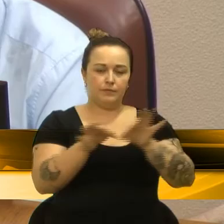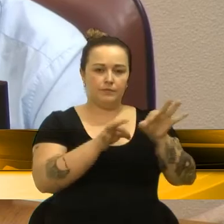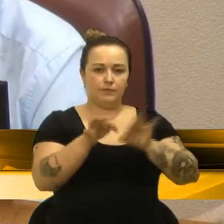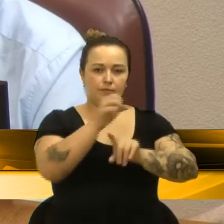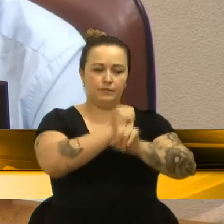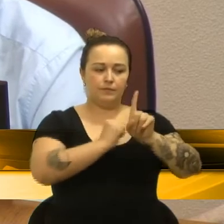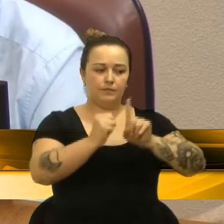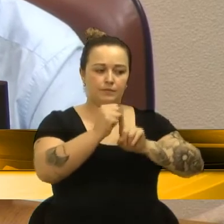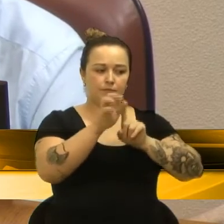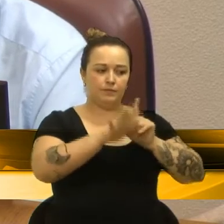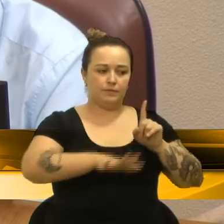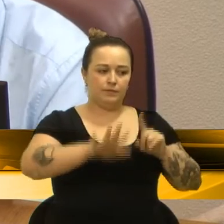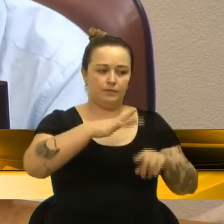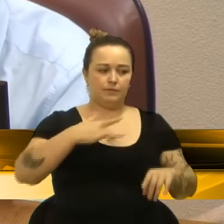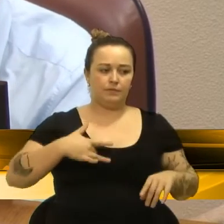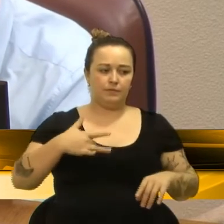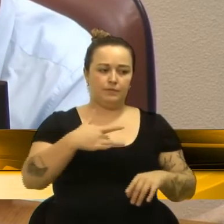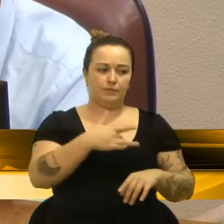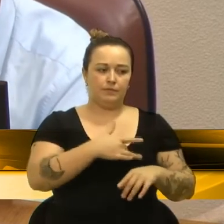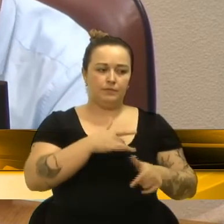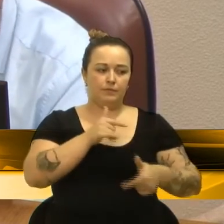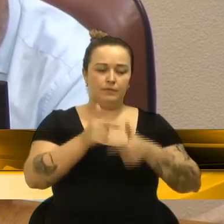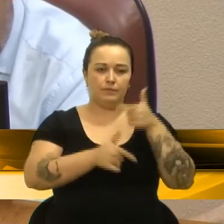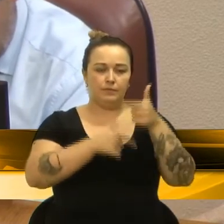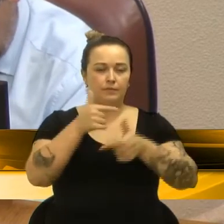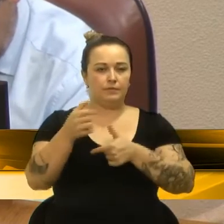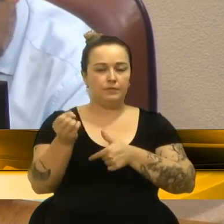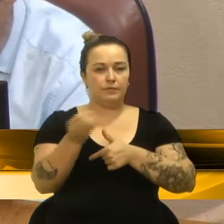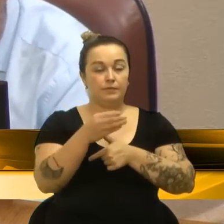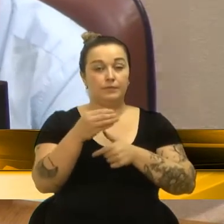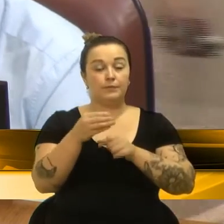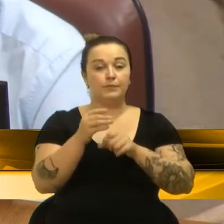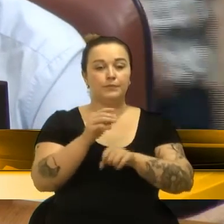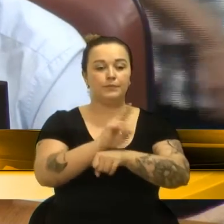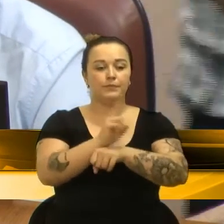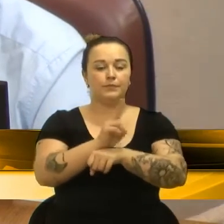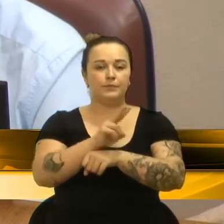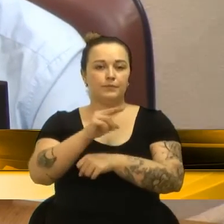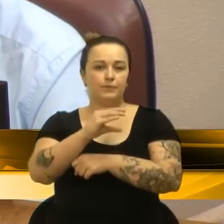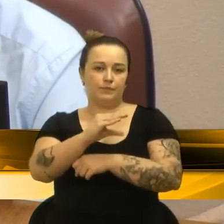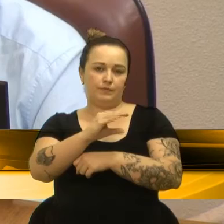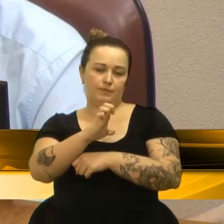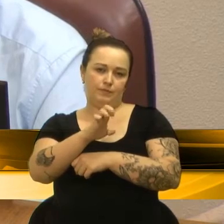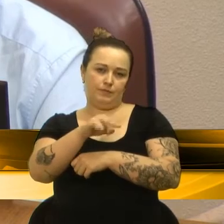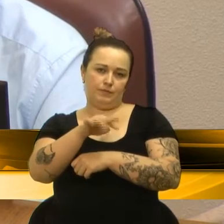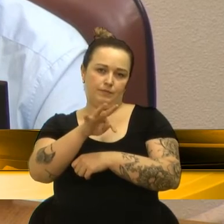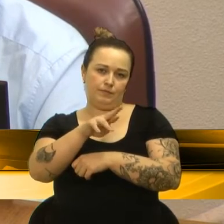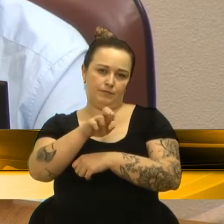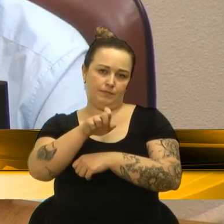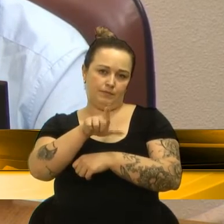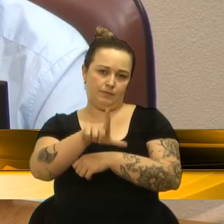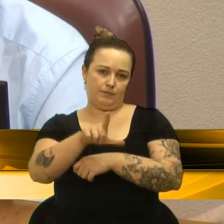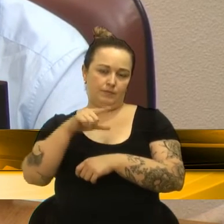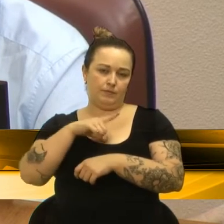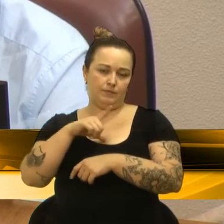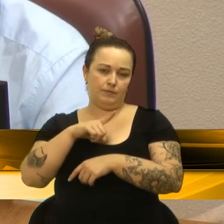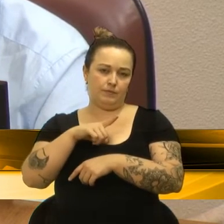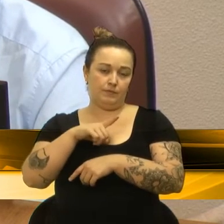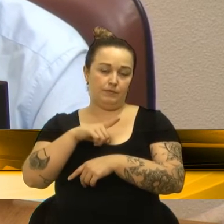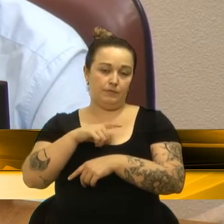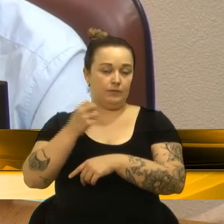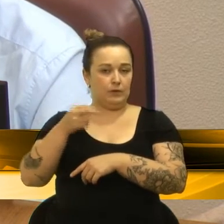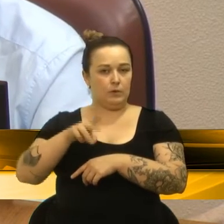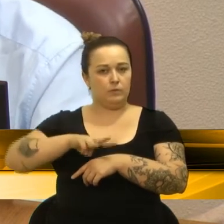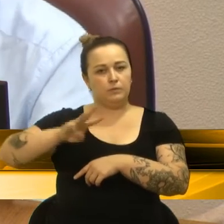saúde, para gestão e operacionalização da OPCentral 24 Horas. O edital está disponível na Central de Licitações, sem link ou no